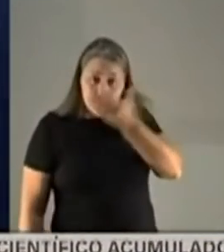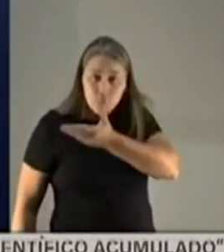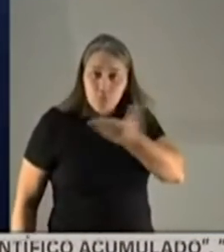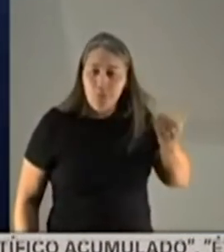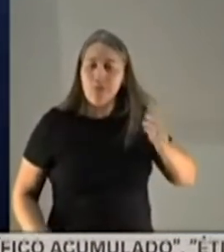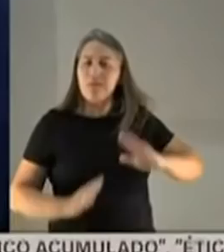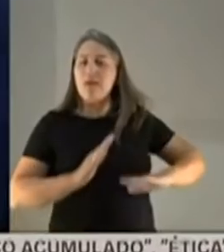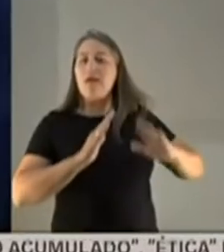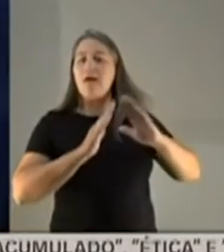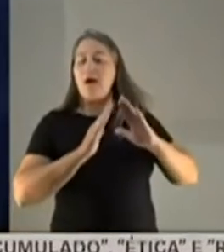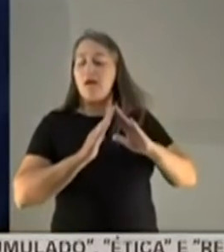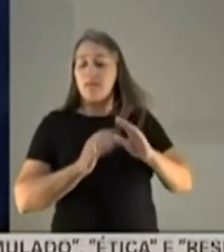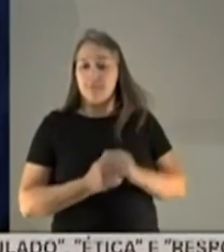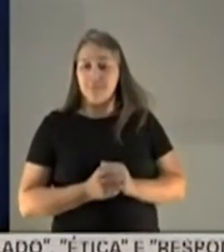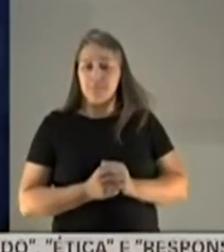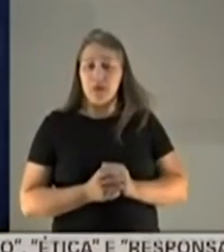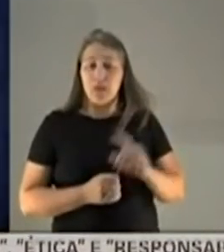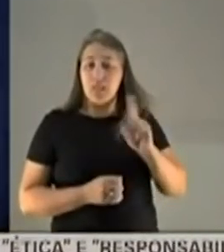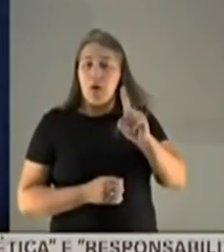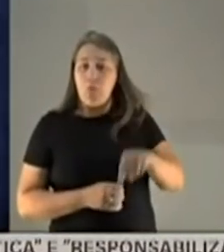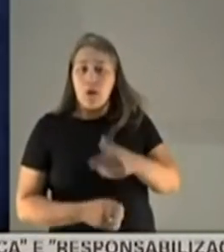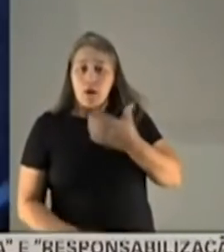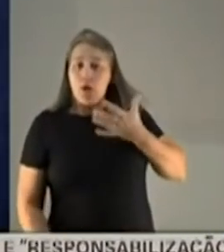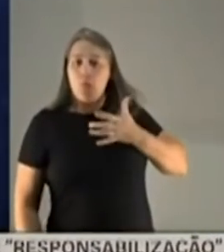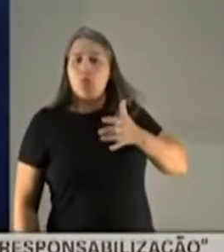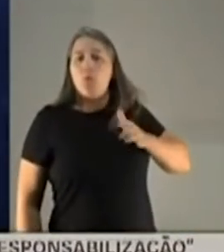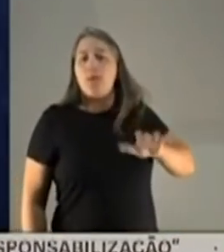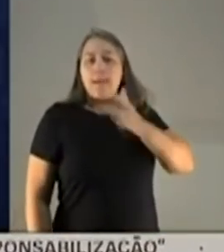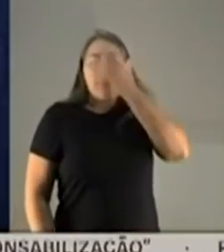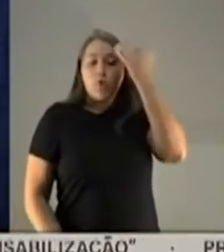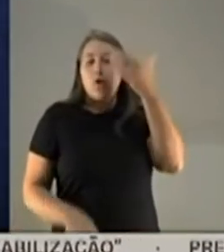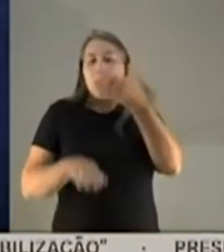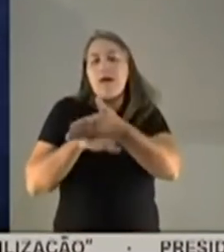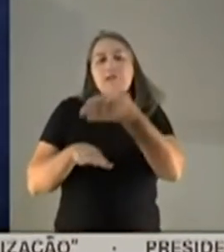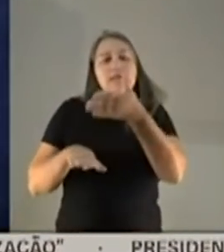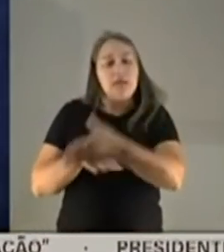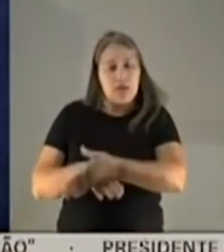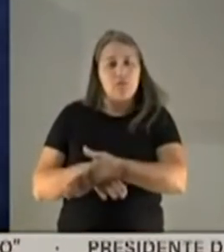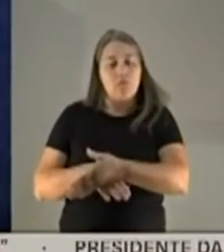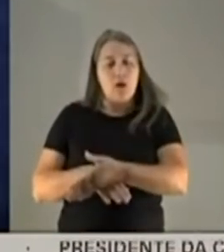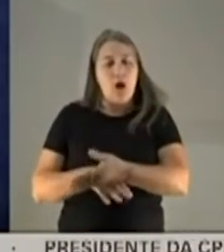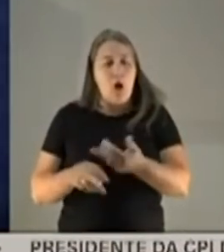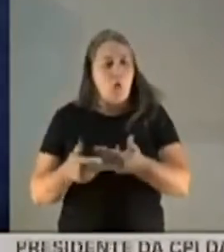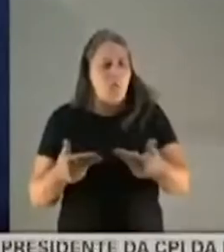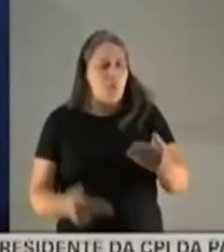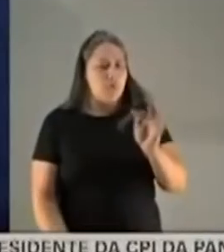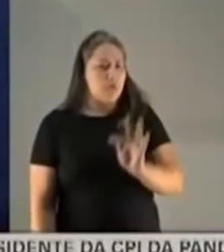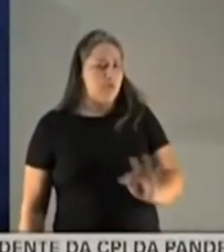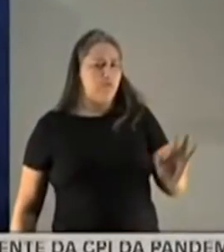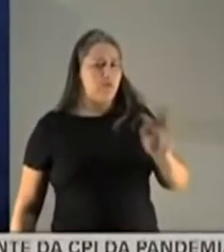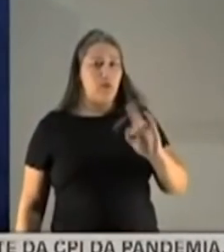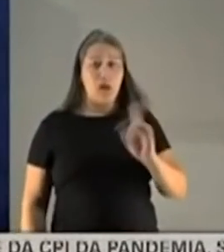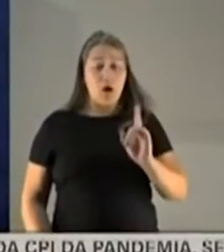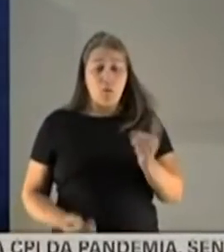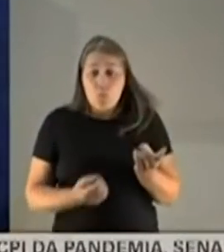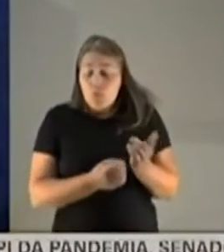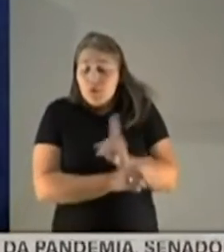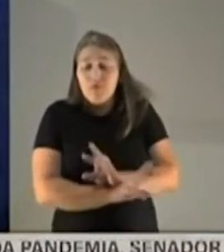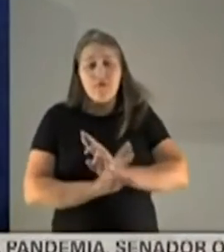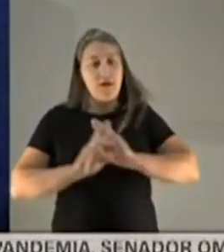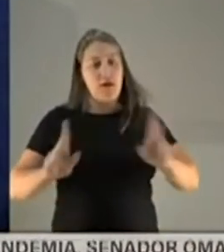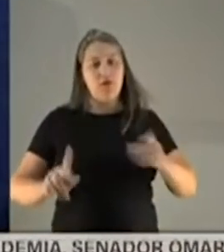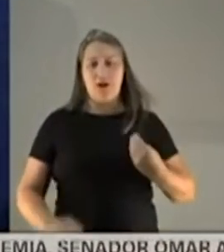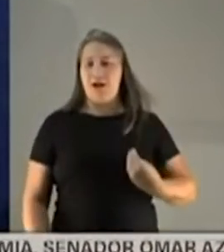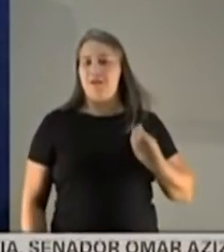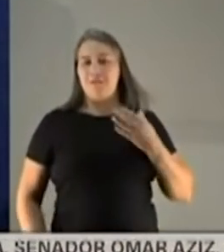casa. Não é que a gente não queira que as pessoas tenham acesso àquilo que funcionaria para elas. Muito pelo contrário, a nossa